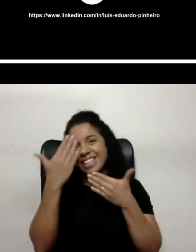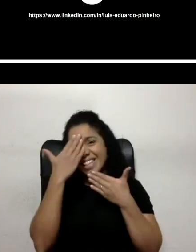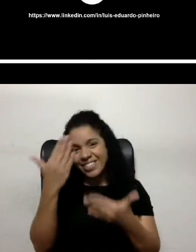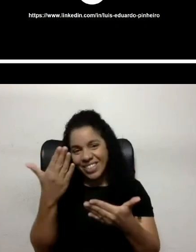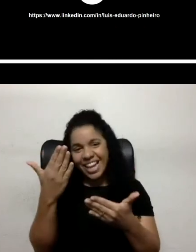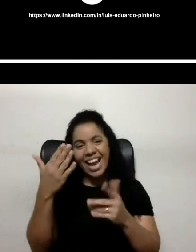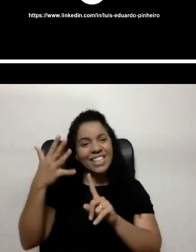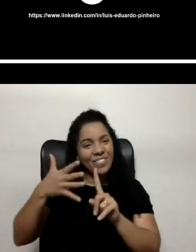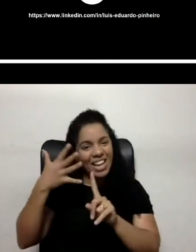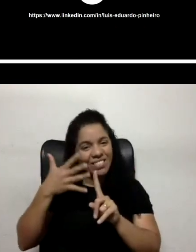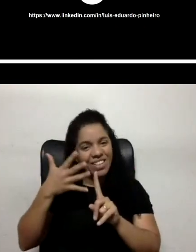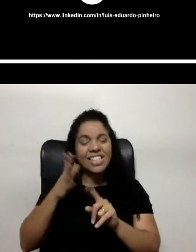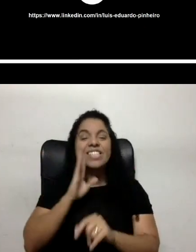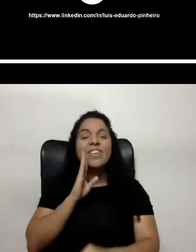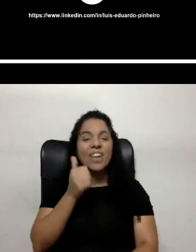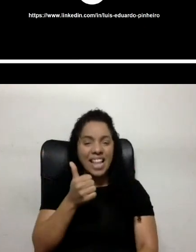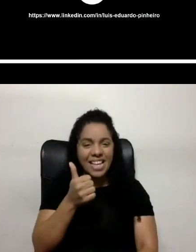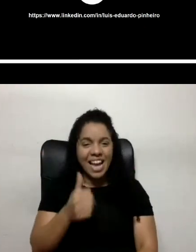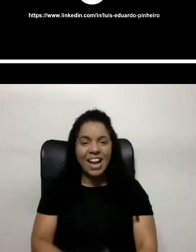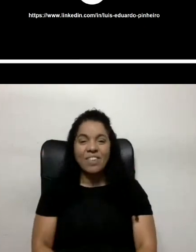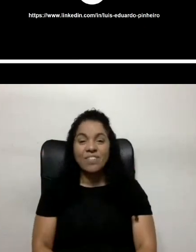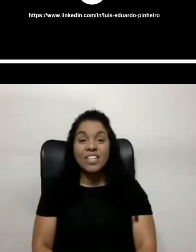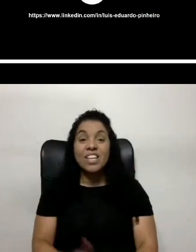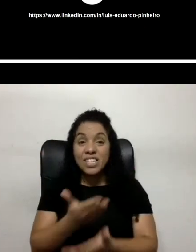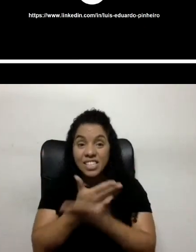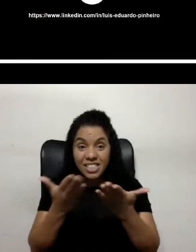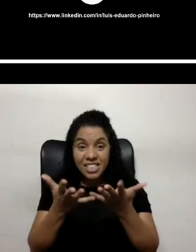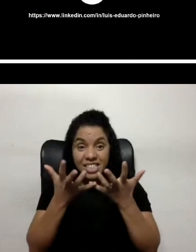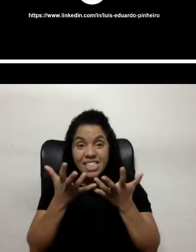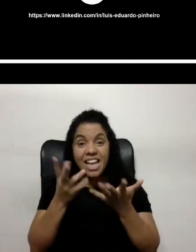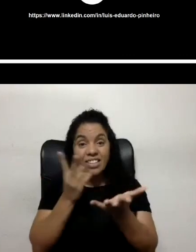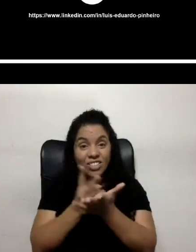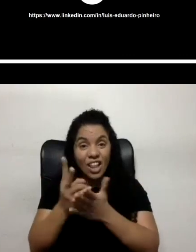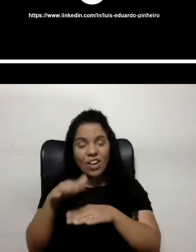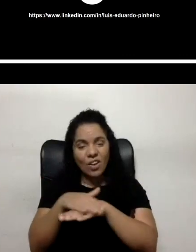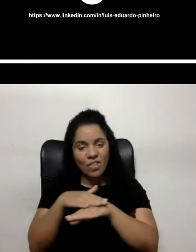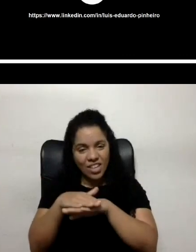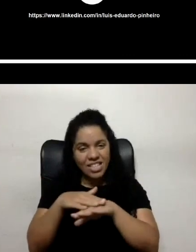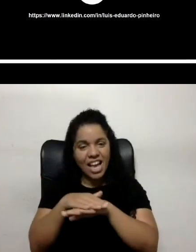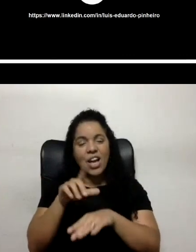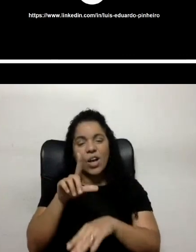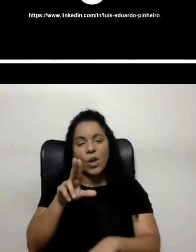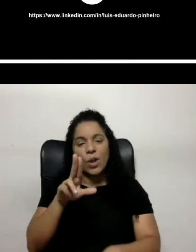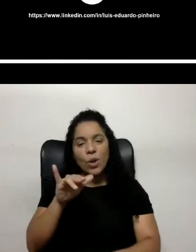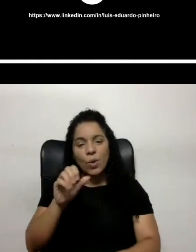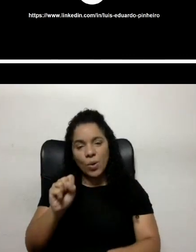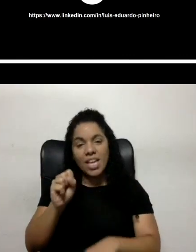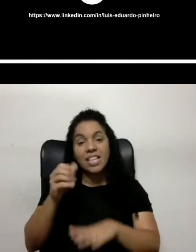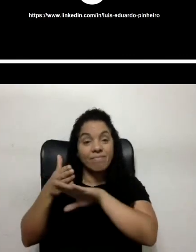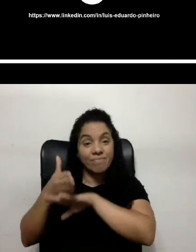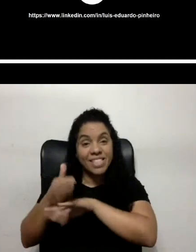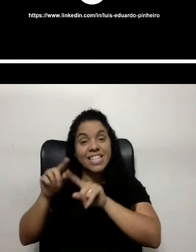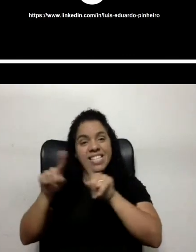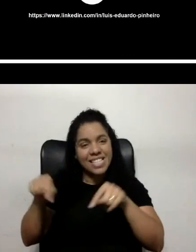pela palestra, foi super legal. Gente, se vocês quiserem continuar com isso lá na session, fiquem à